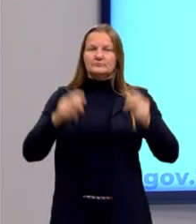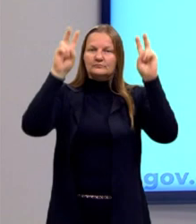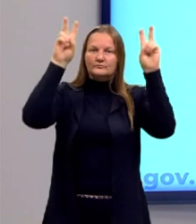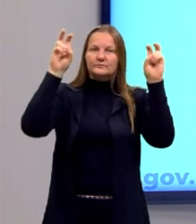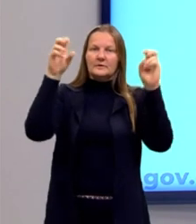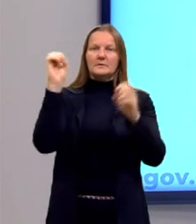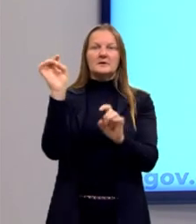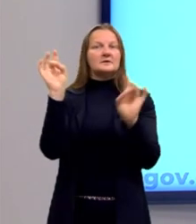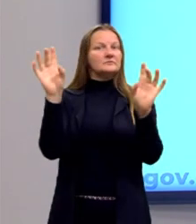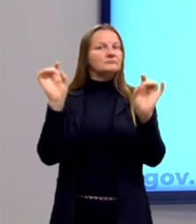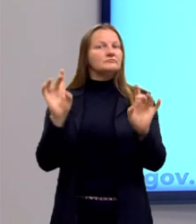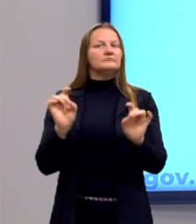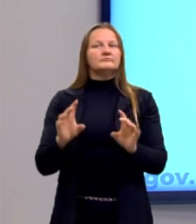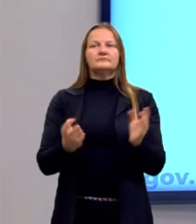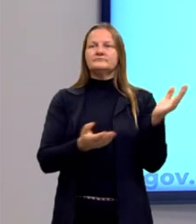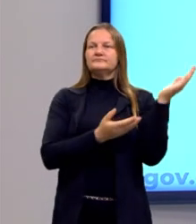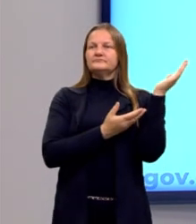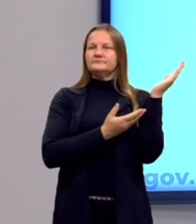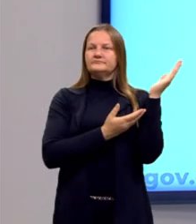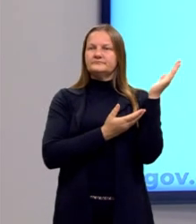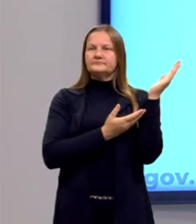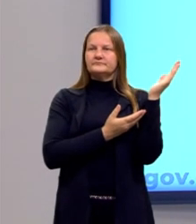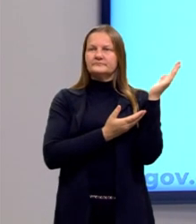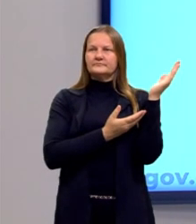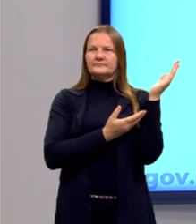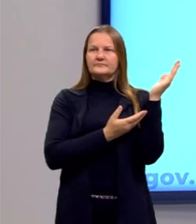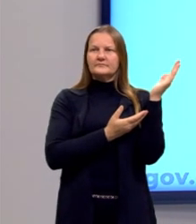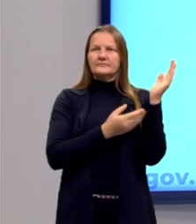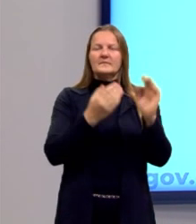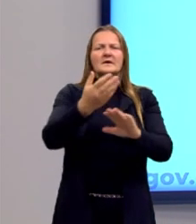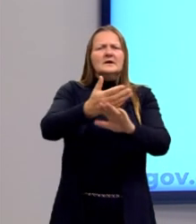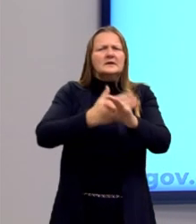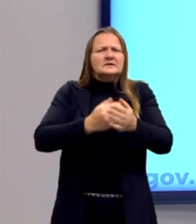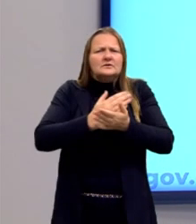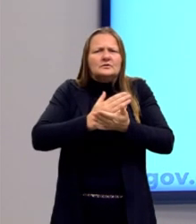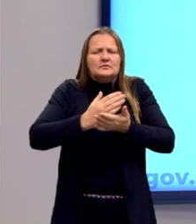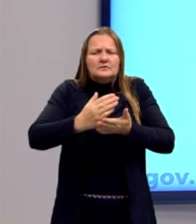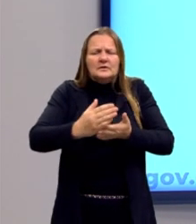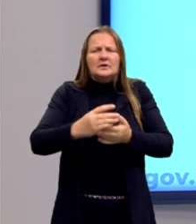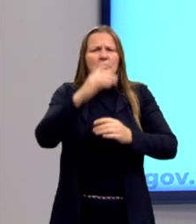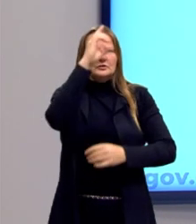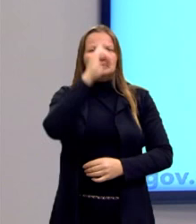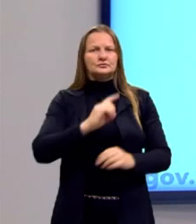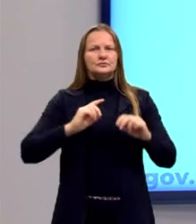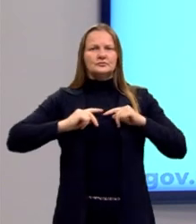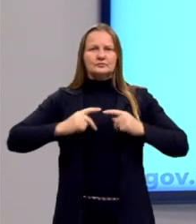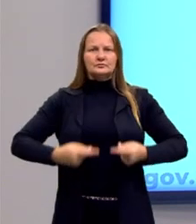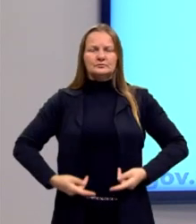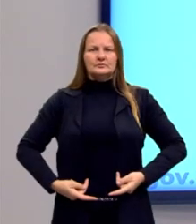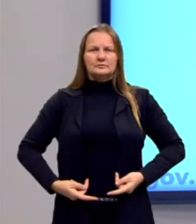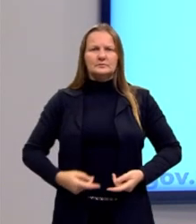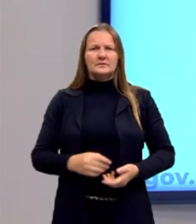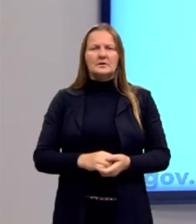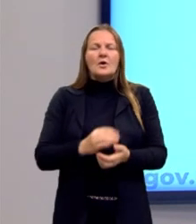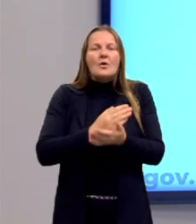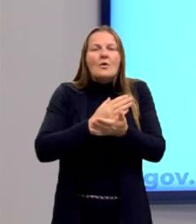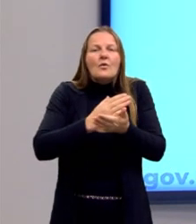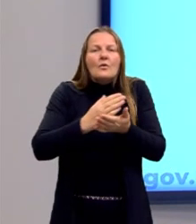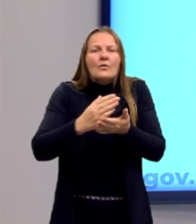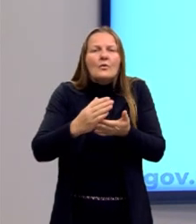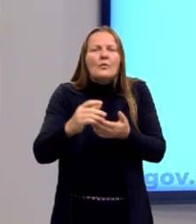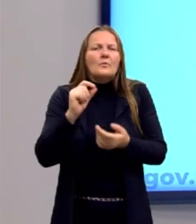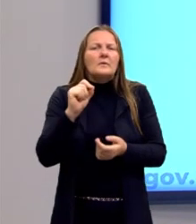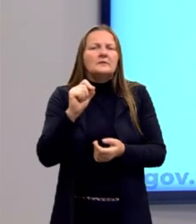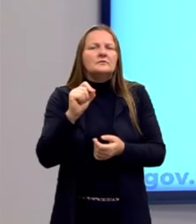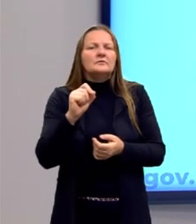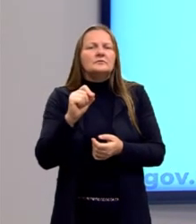Olha só, antes de começar propriamente, olha os direitos humanos, os direitos eles começam, nós temos